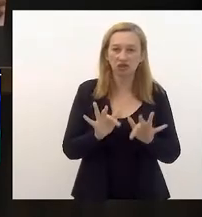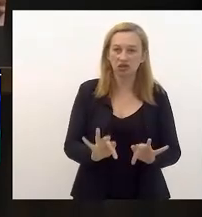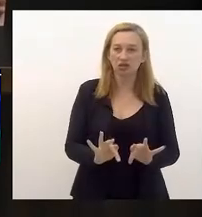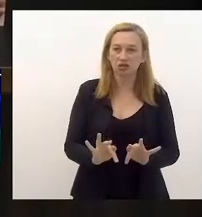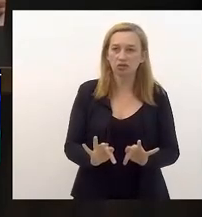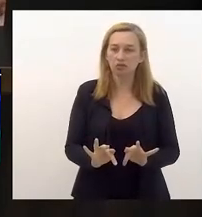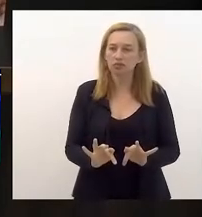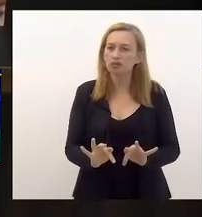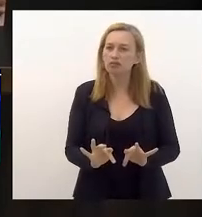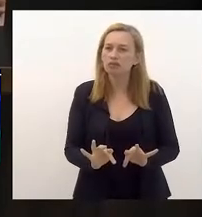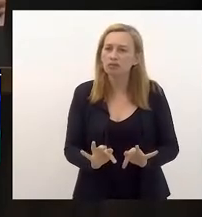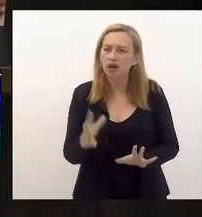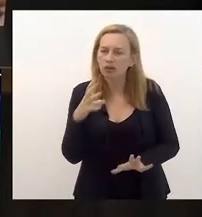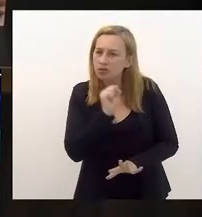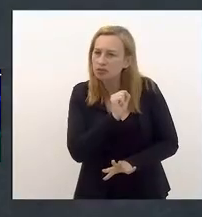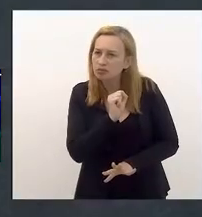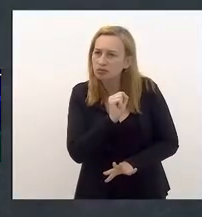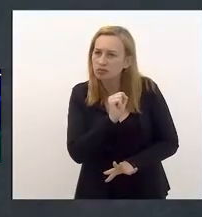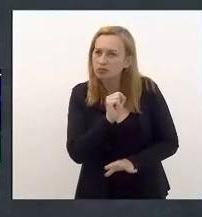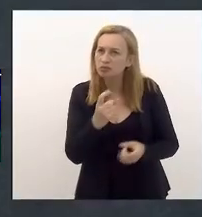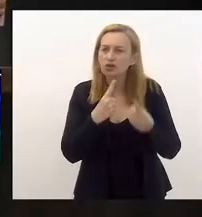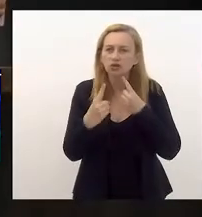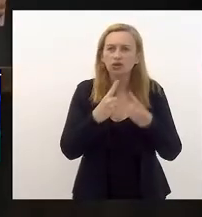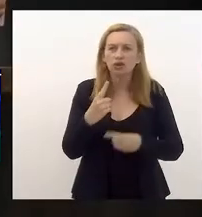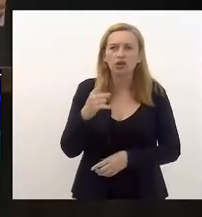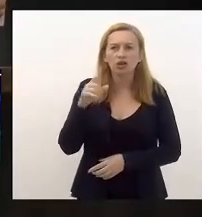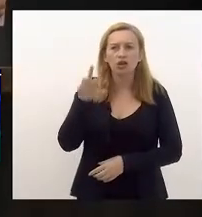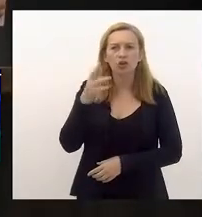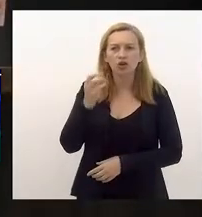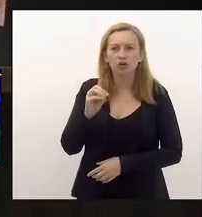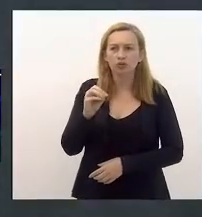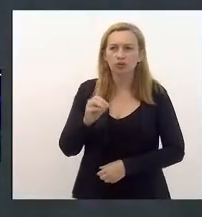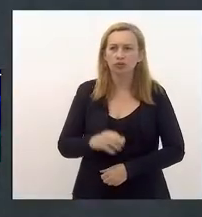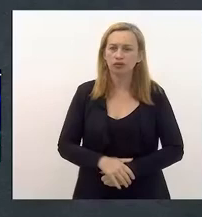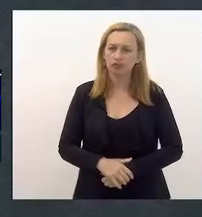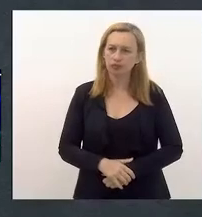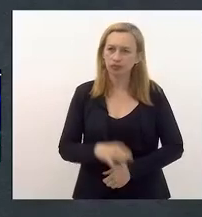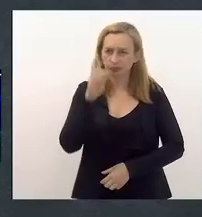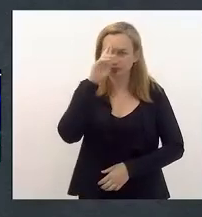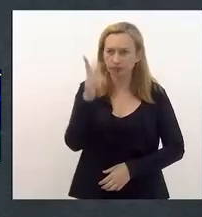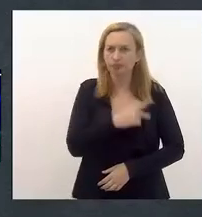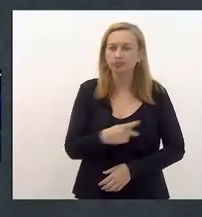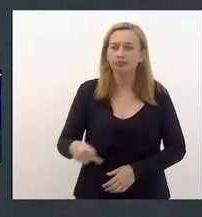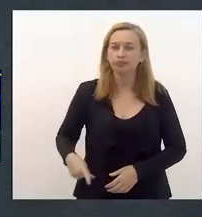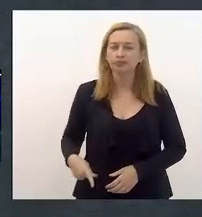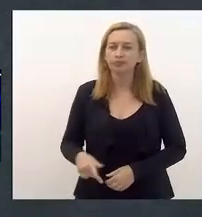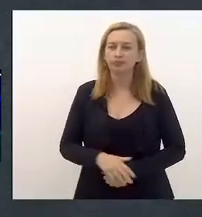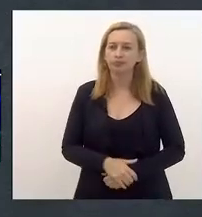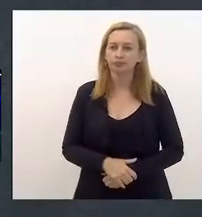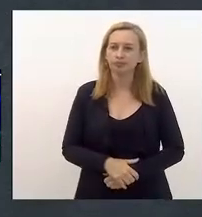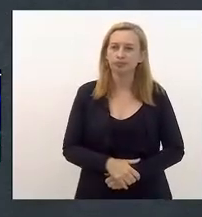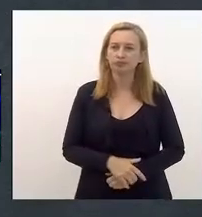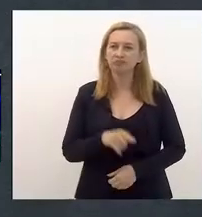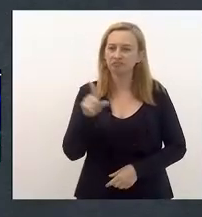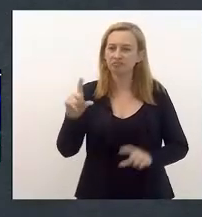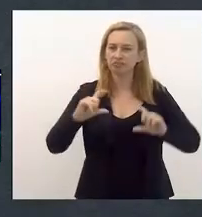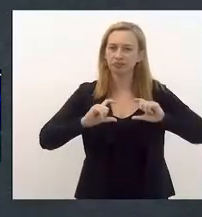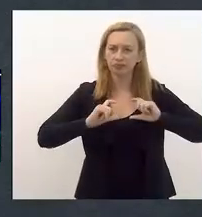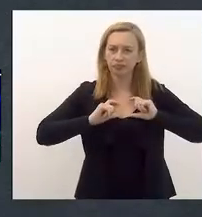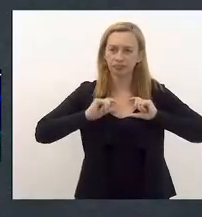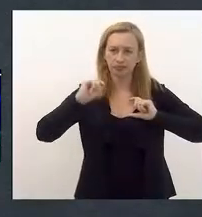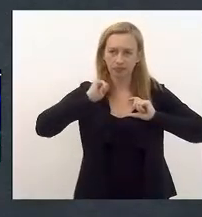discussão. Rapidinho. Para discutir, deputado Eurico Júnior. Senhor presidente, essa medalha